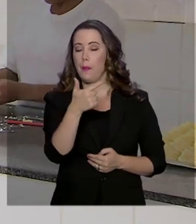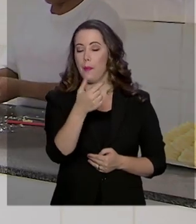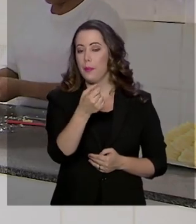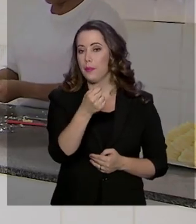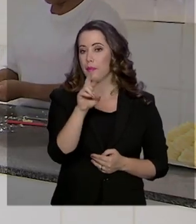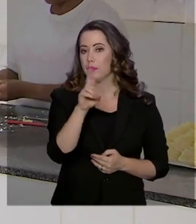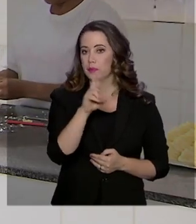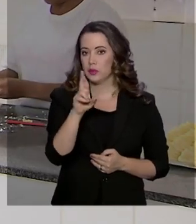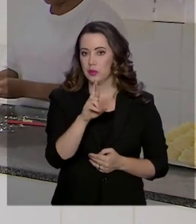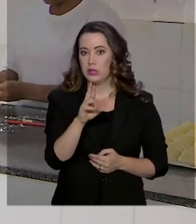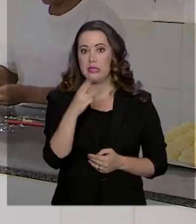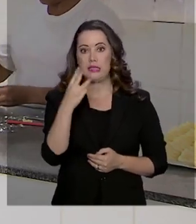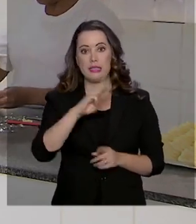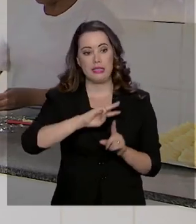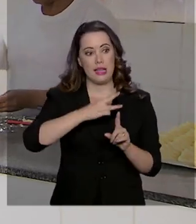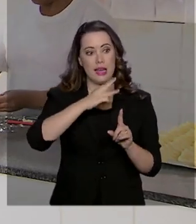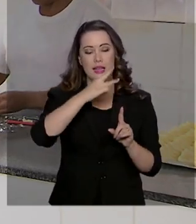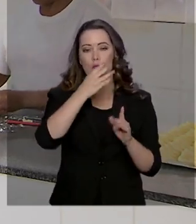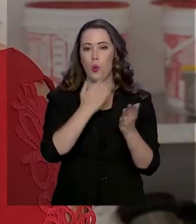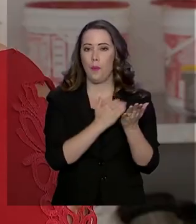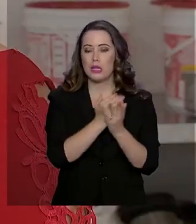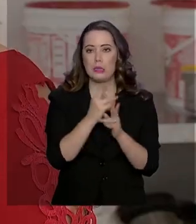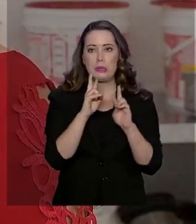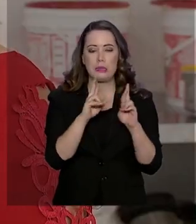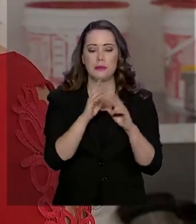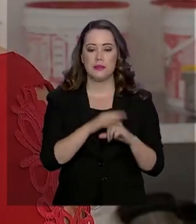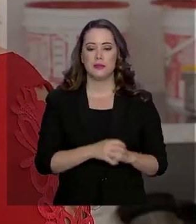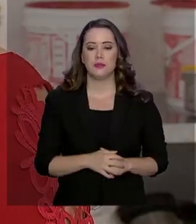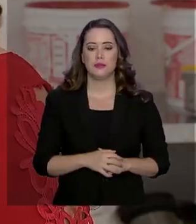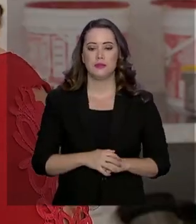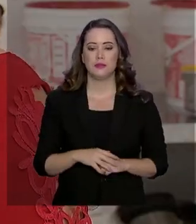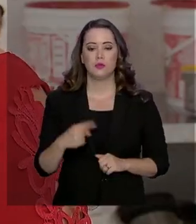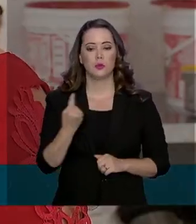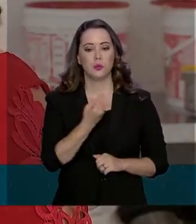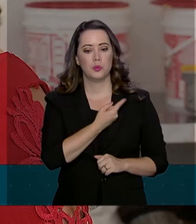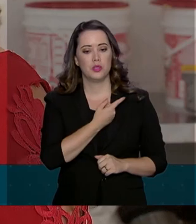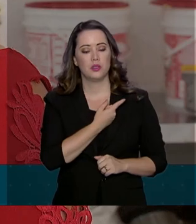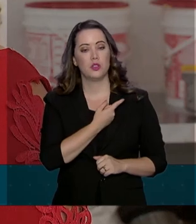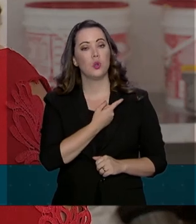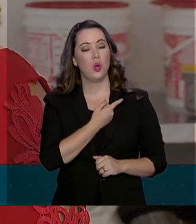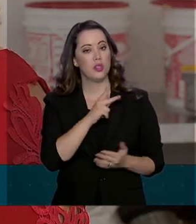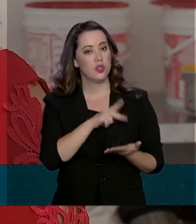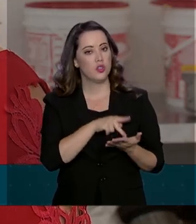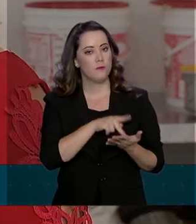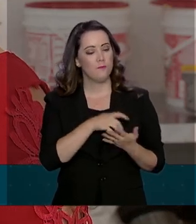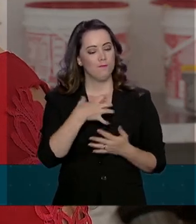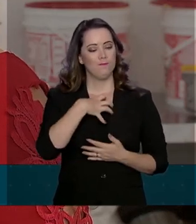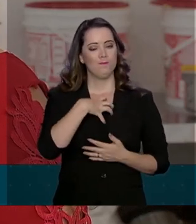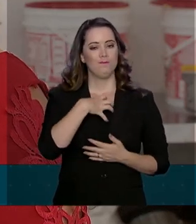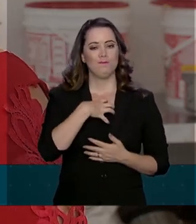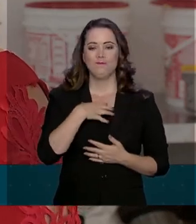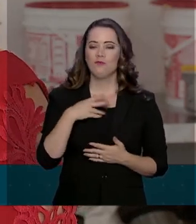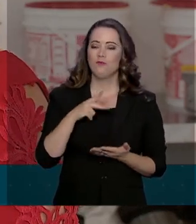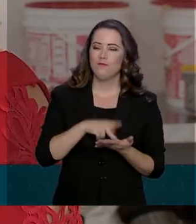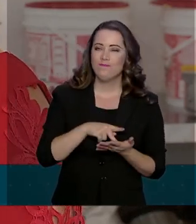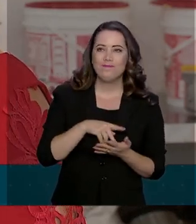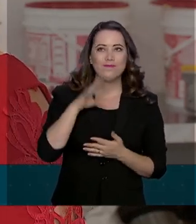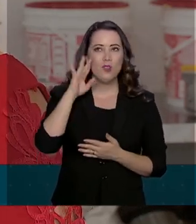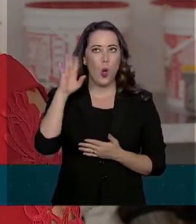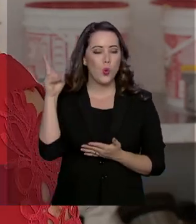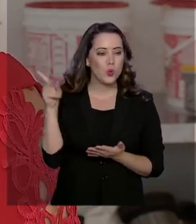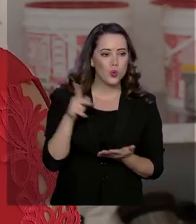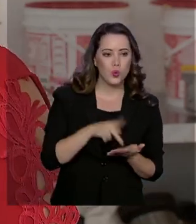três vezes mais que a expectativa inicial. Para a gente é uma grande realização, um empoderamento que era praticamente